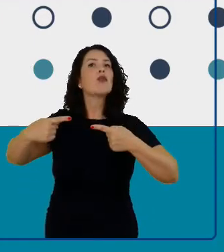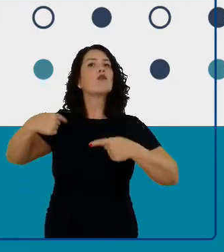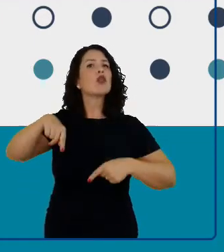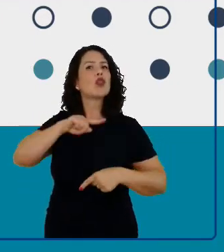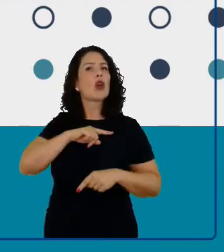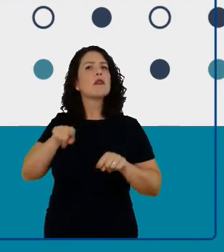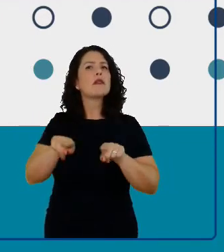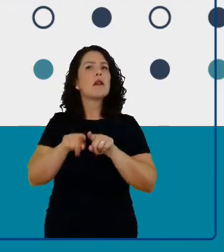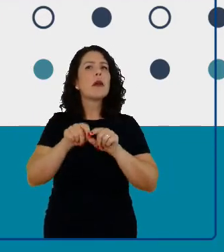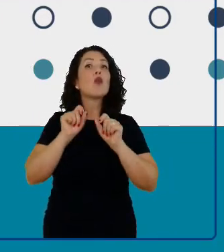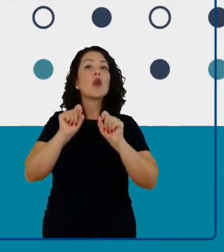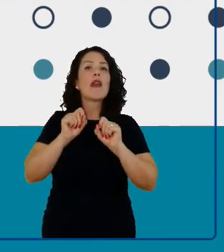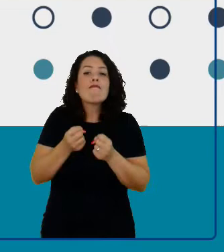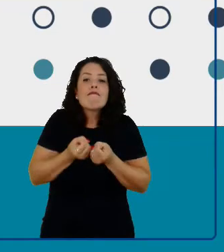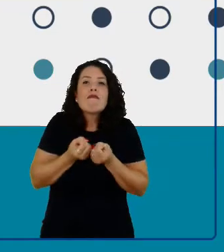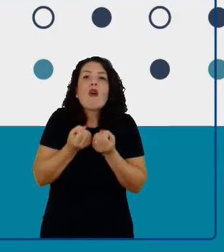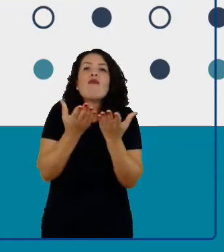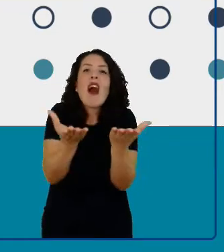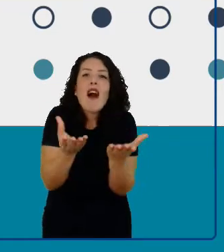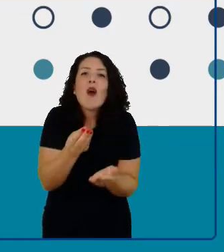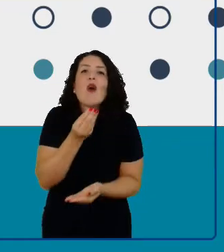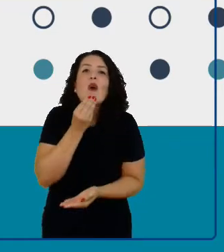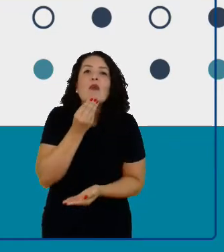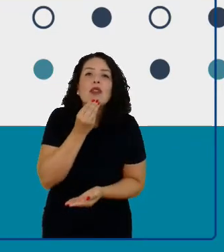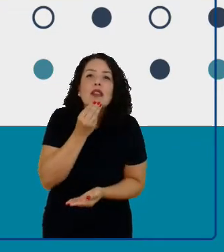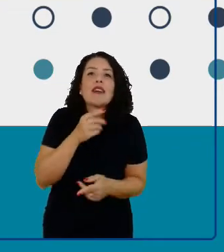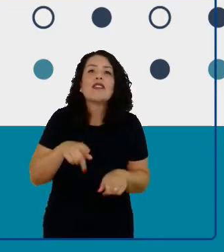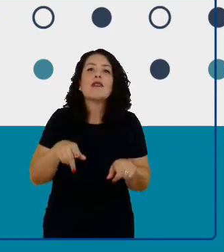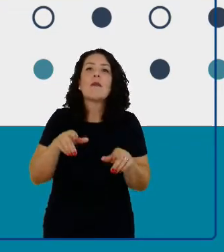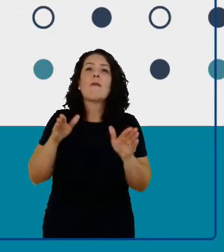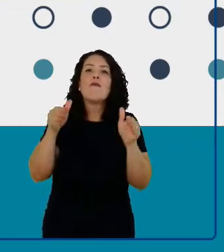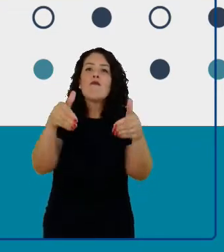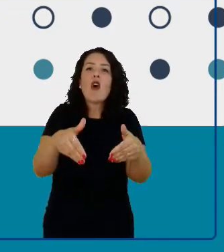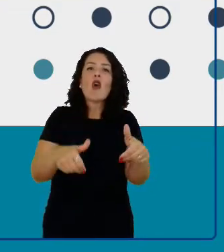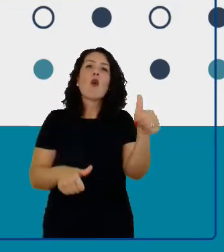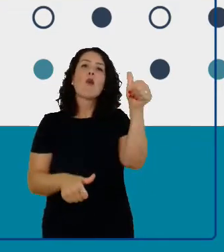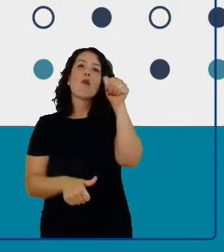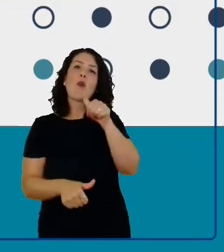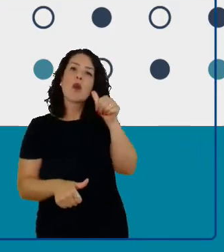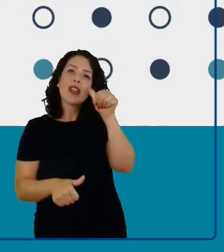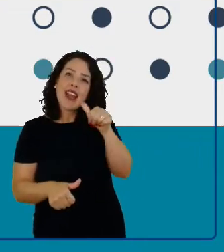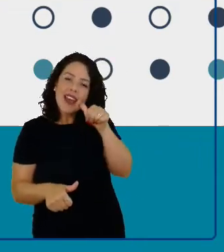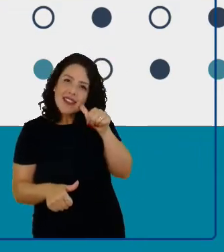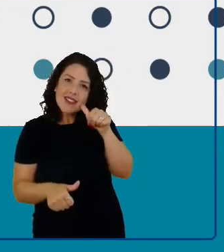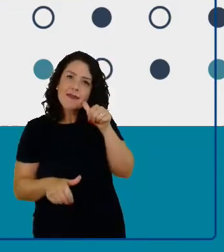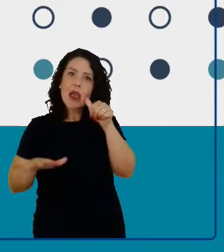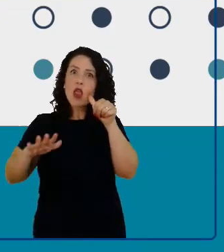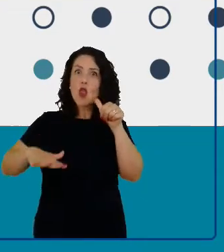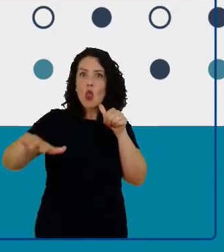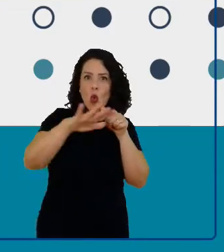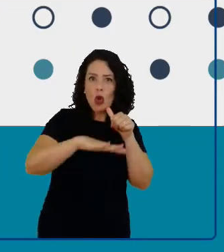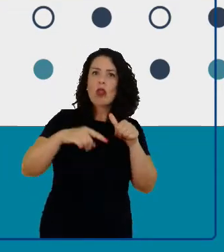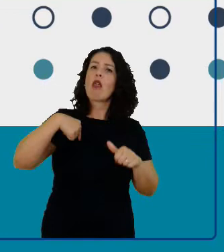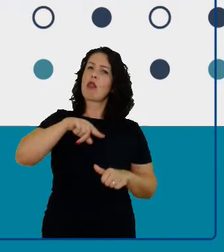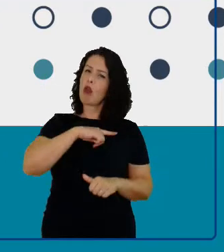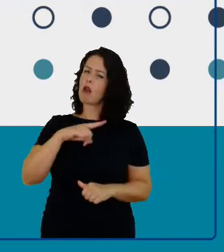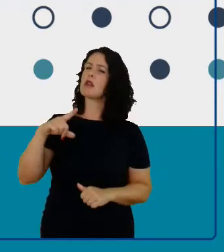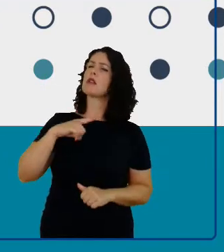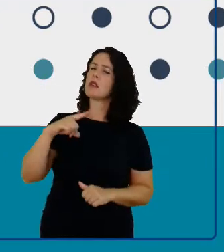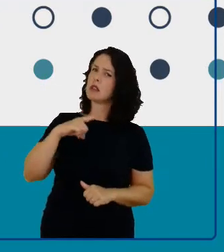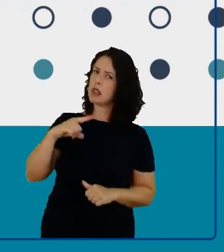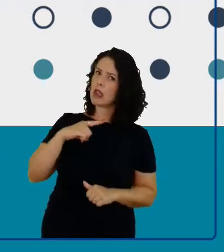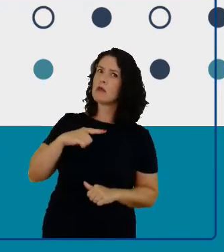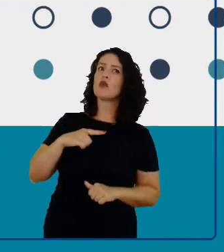oportunidade para mulheres e garotas. E nós temos um foco especialmente